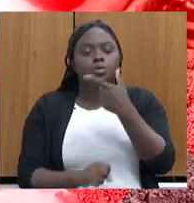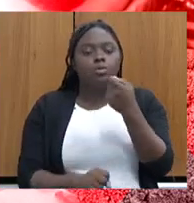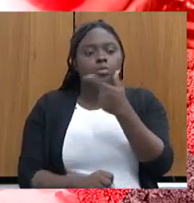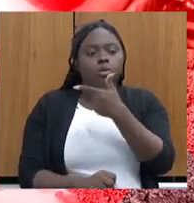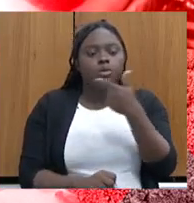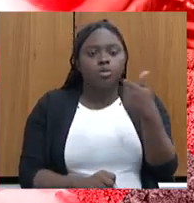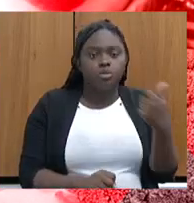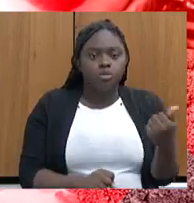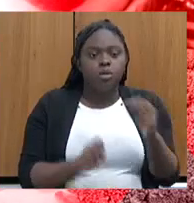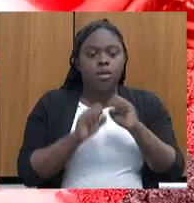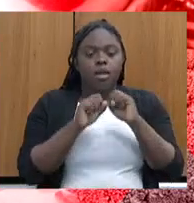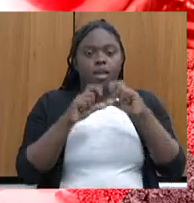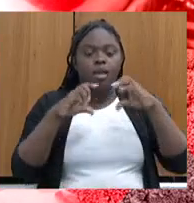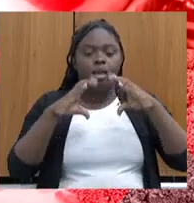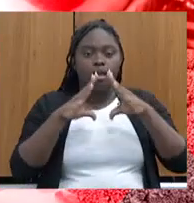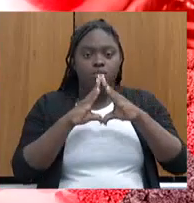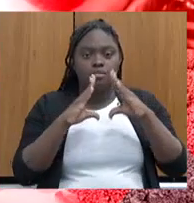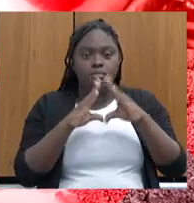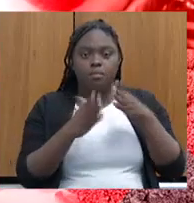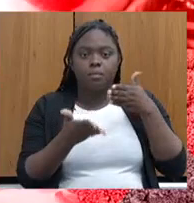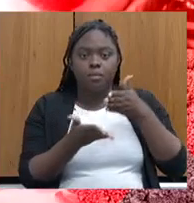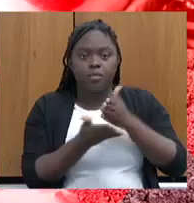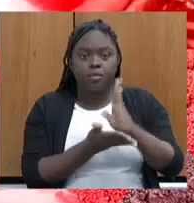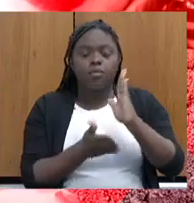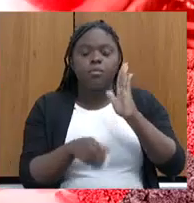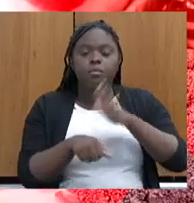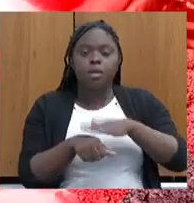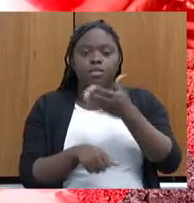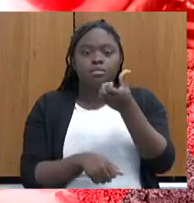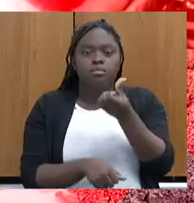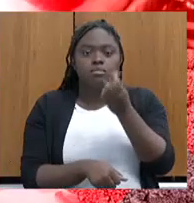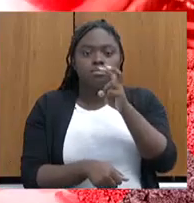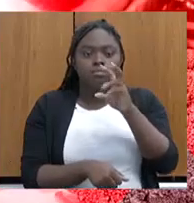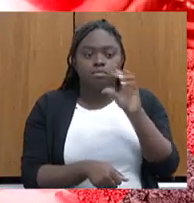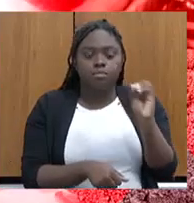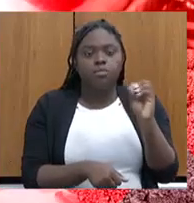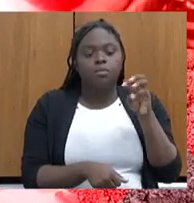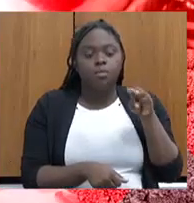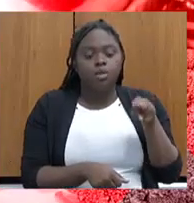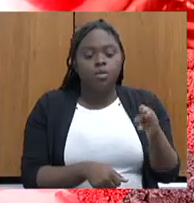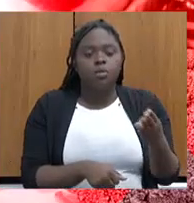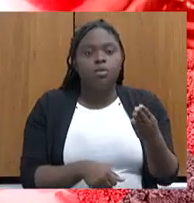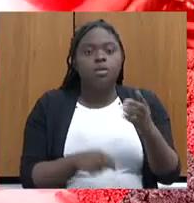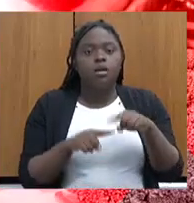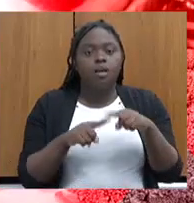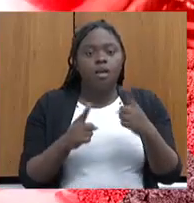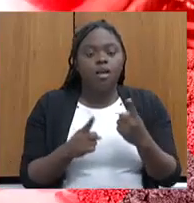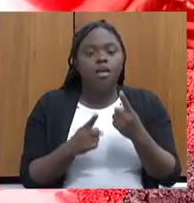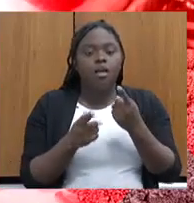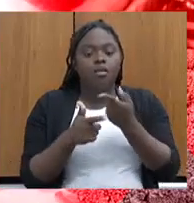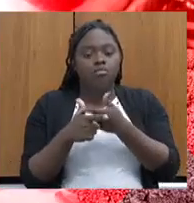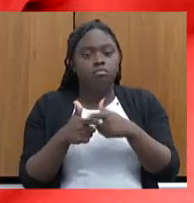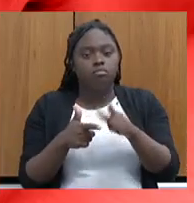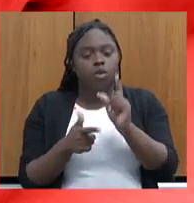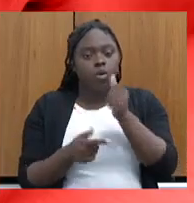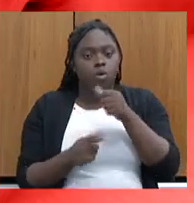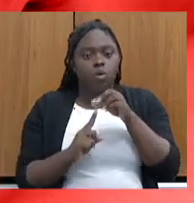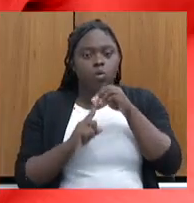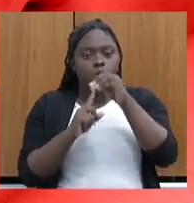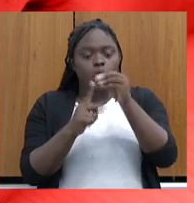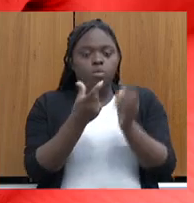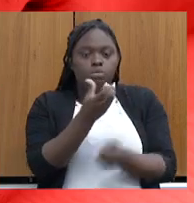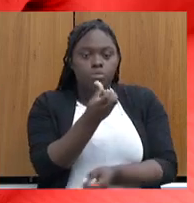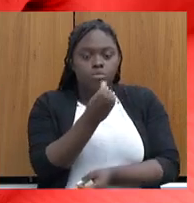Assembleia aprovou, mais de 650 milhões, uma parcela única de 600 para 1 milhão de famílias. Por favor.